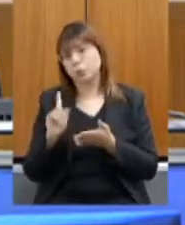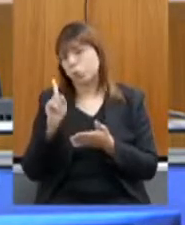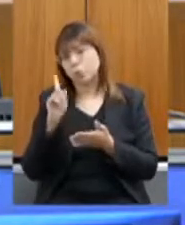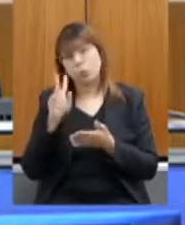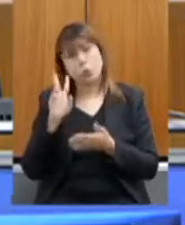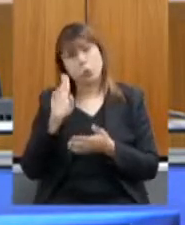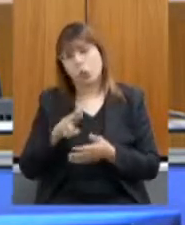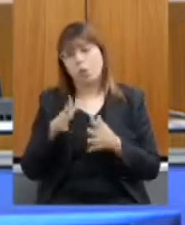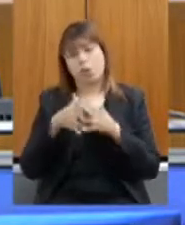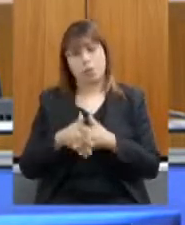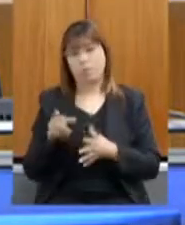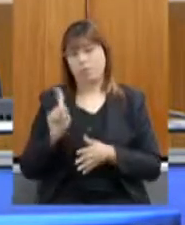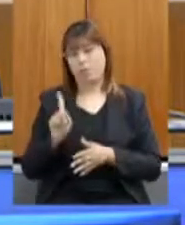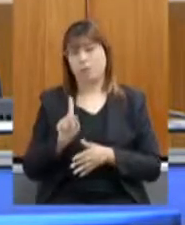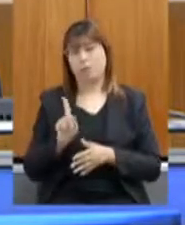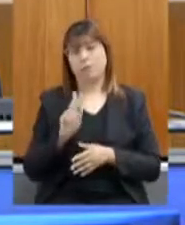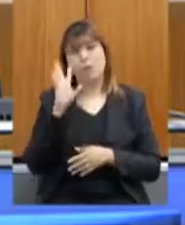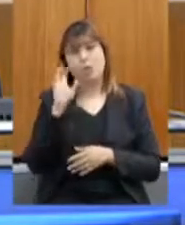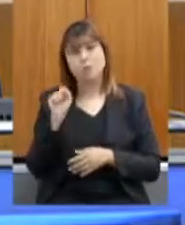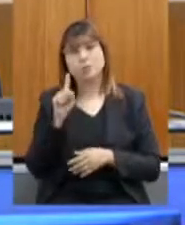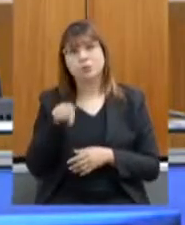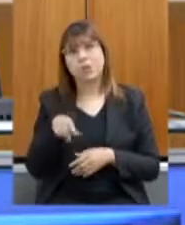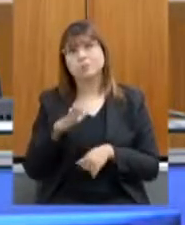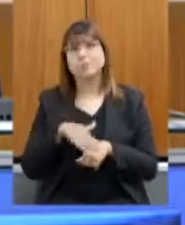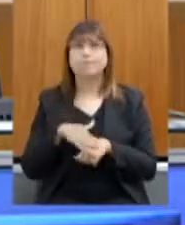questão da própria